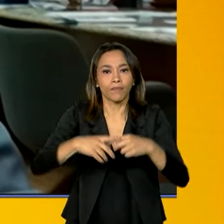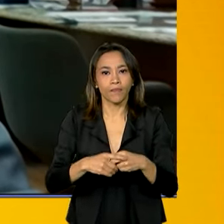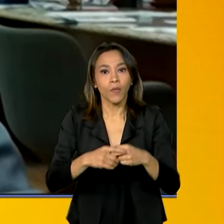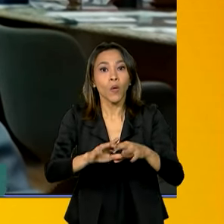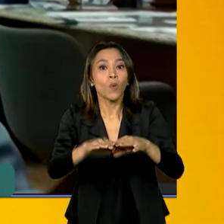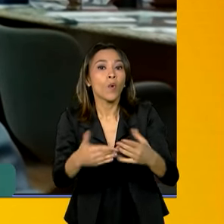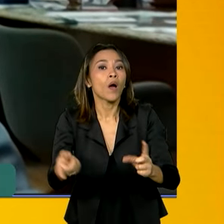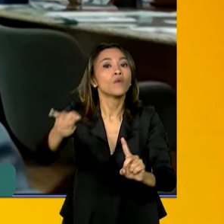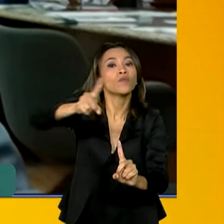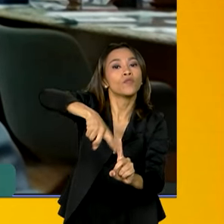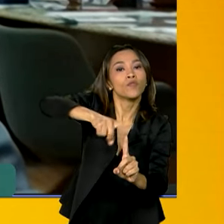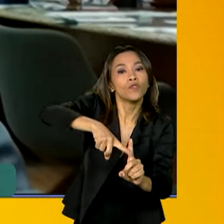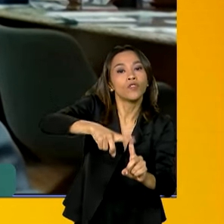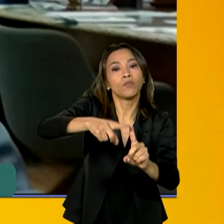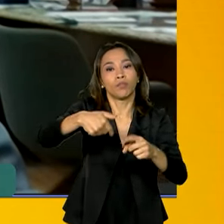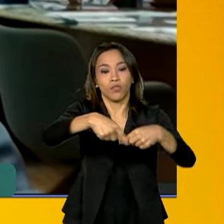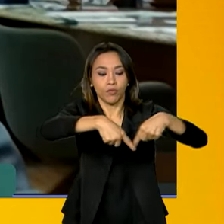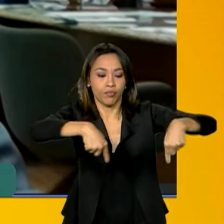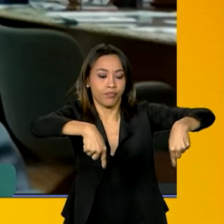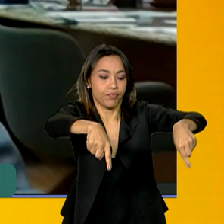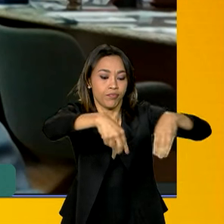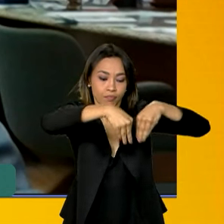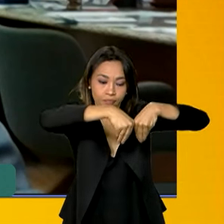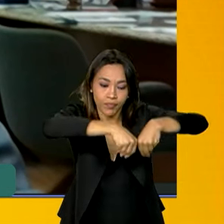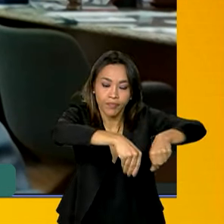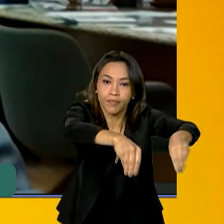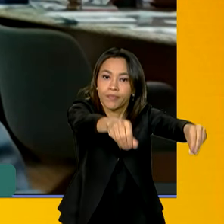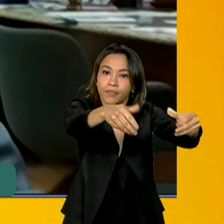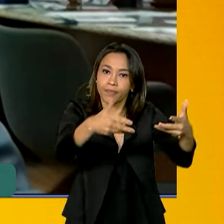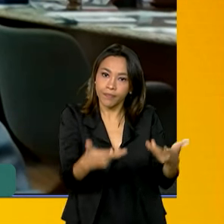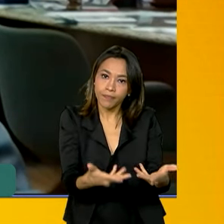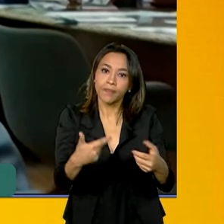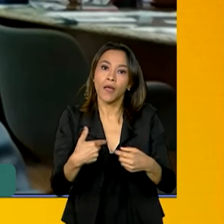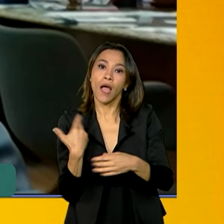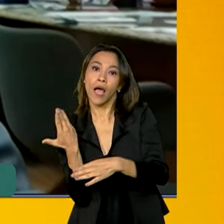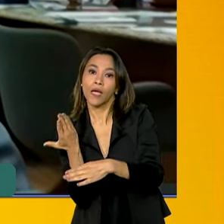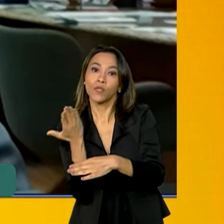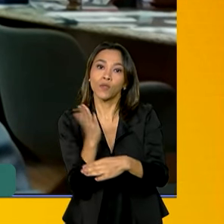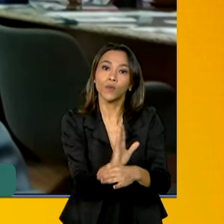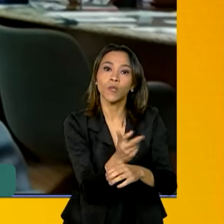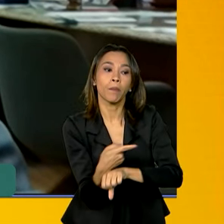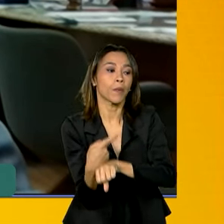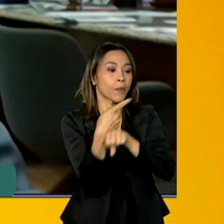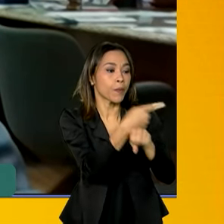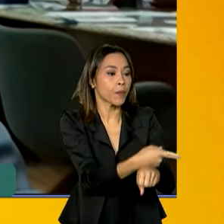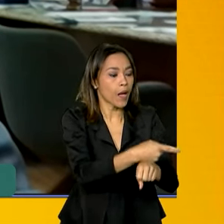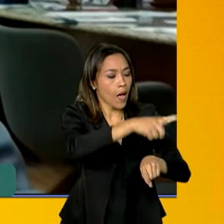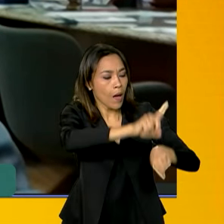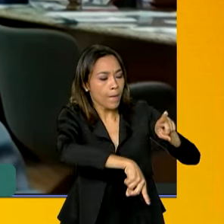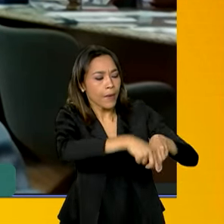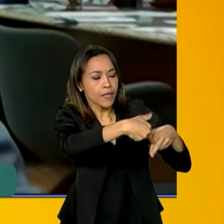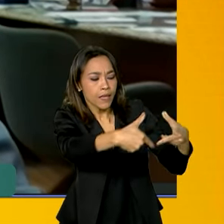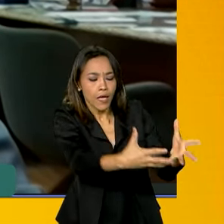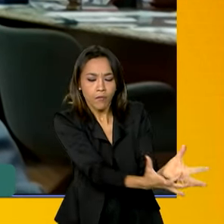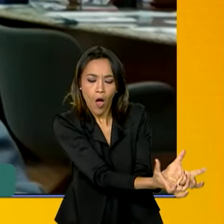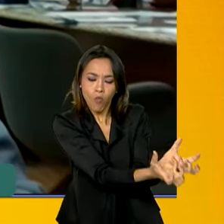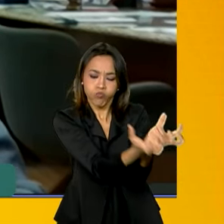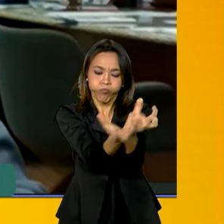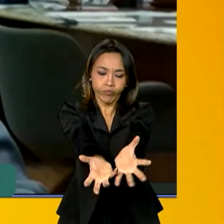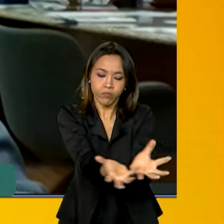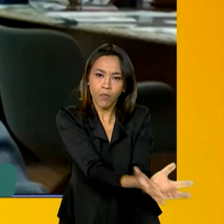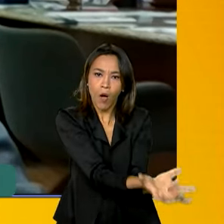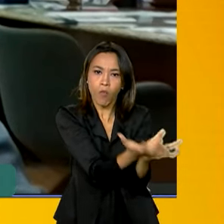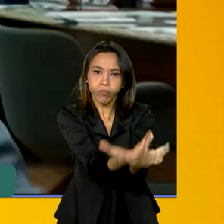adotadas, ela também ajuda a comprar insumos, ela ajuda a